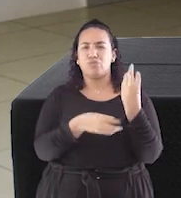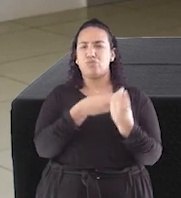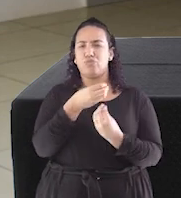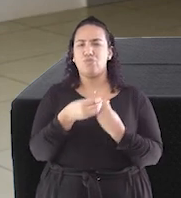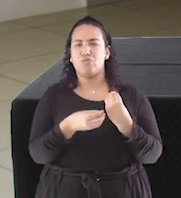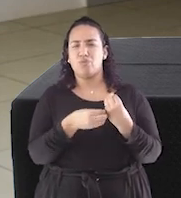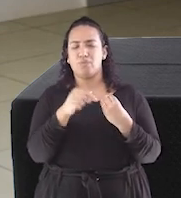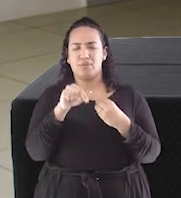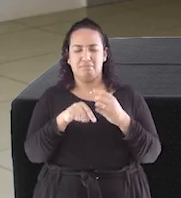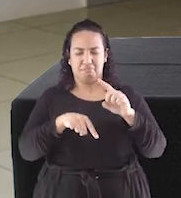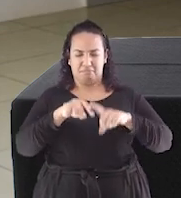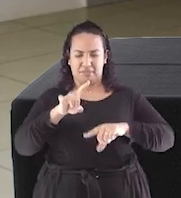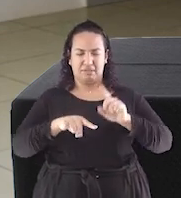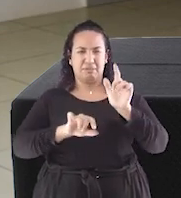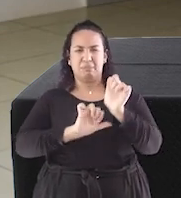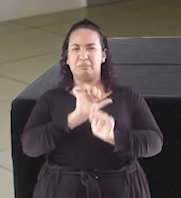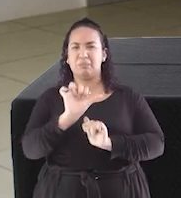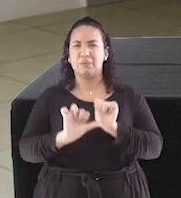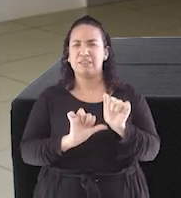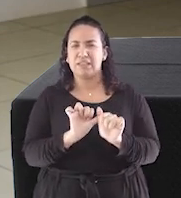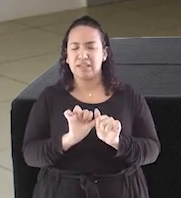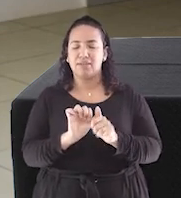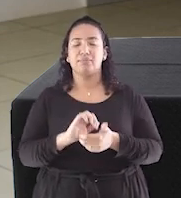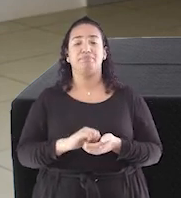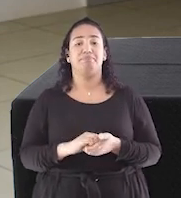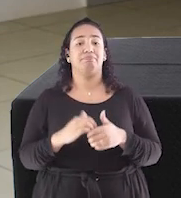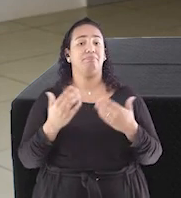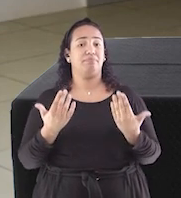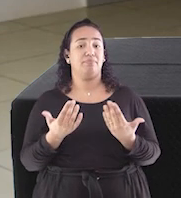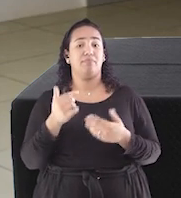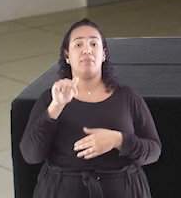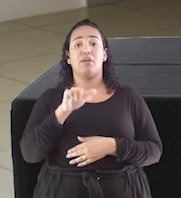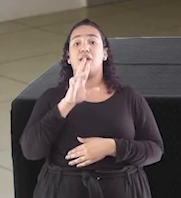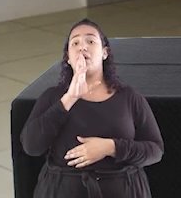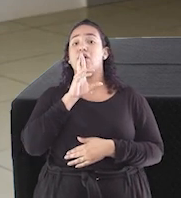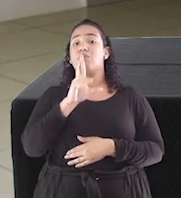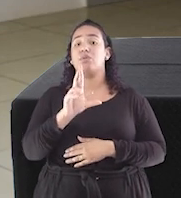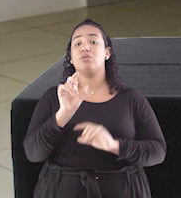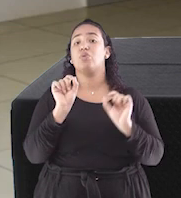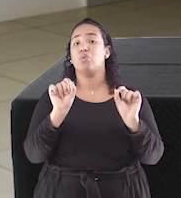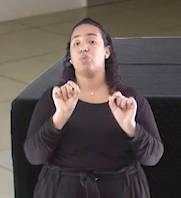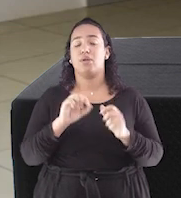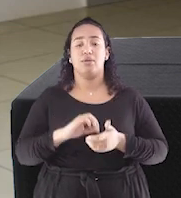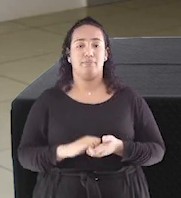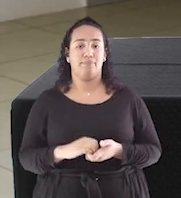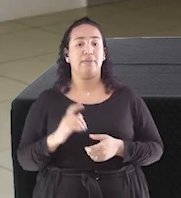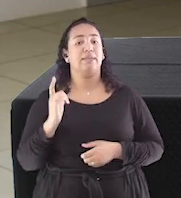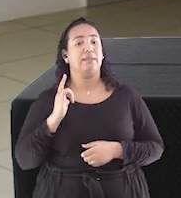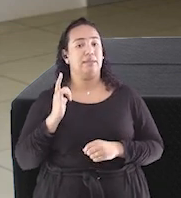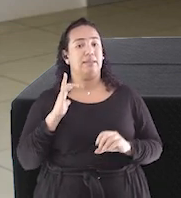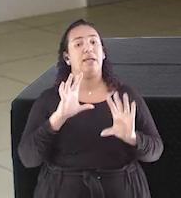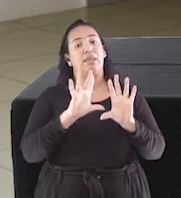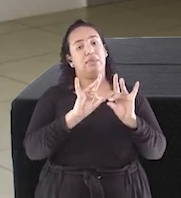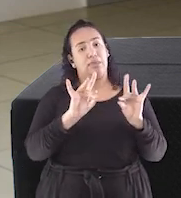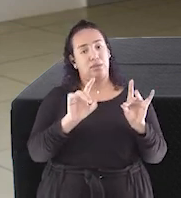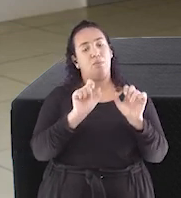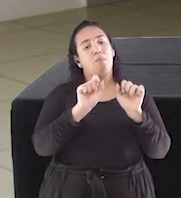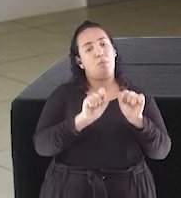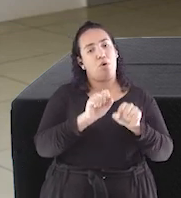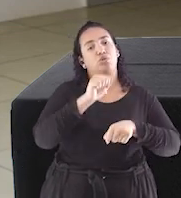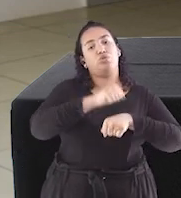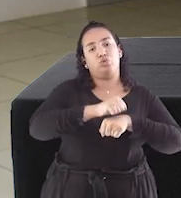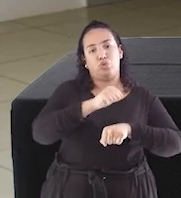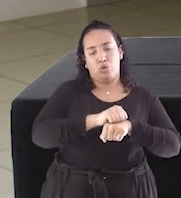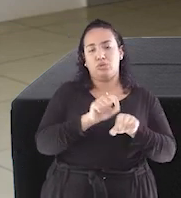de mudança de estado físico da matéria. A resposta da nossa curiosidade é a seguinte. Existem líquidos que também podem ser